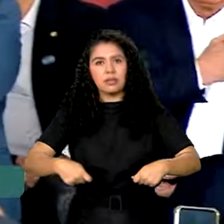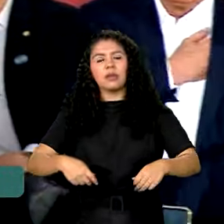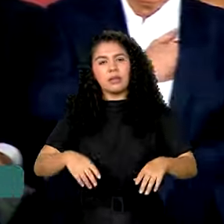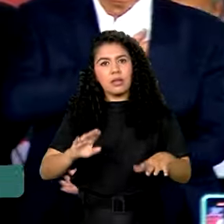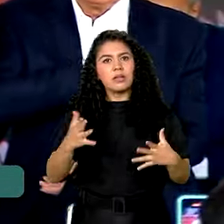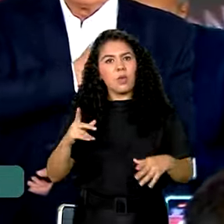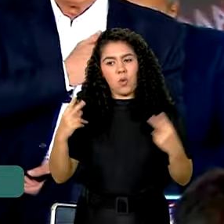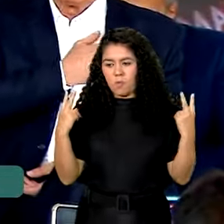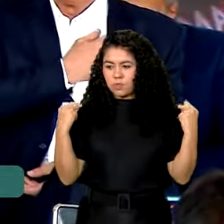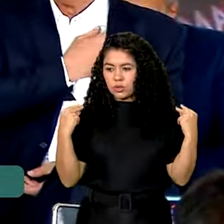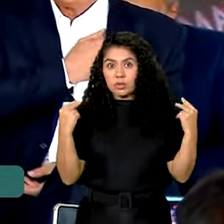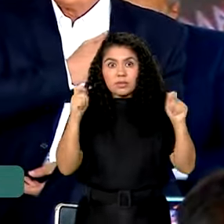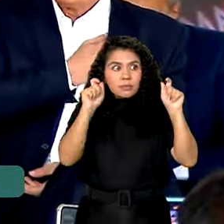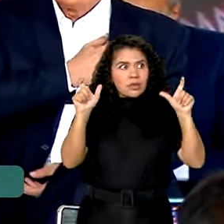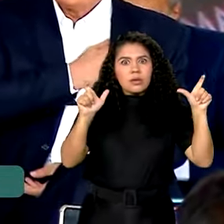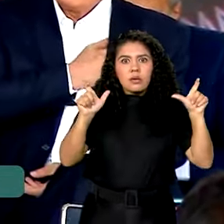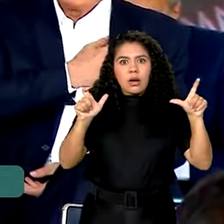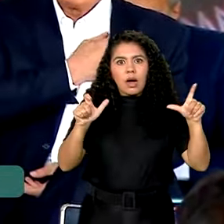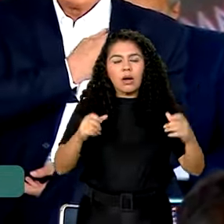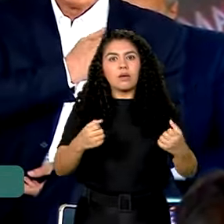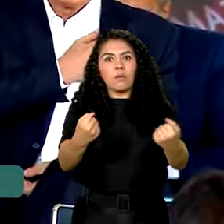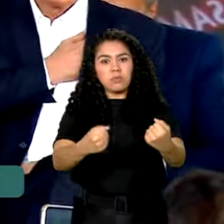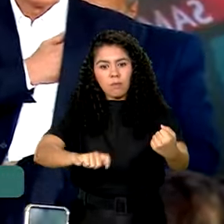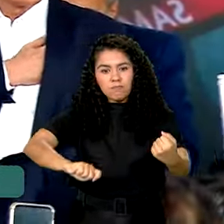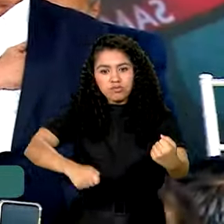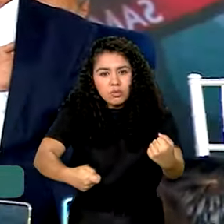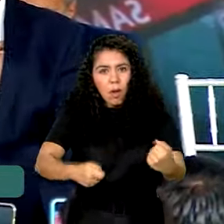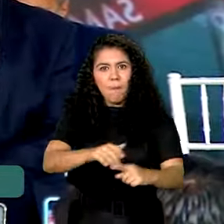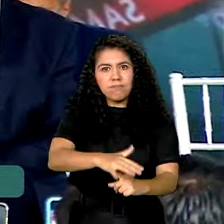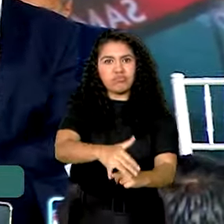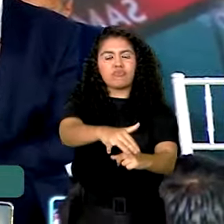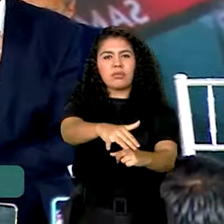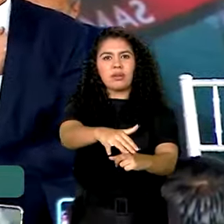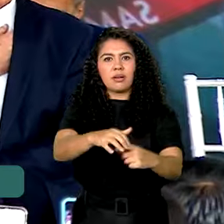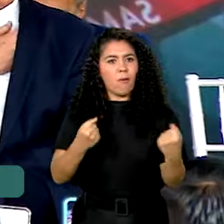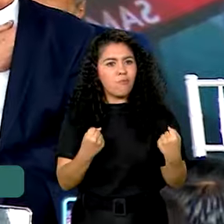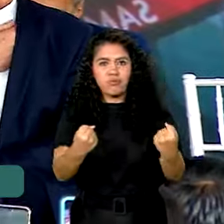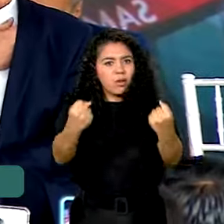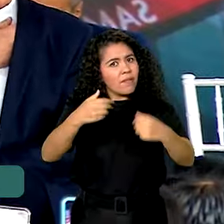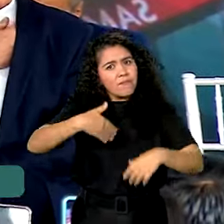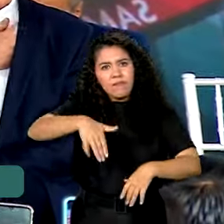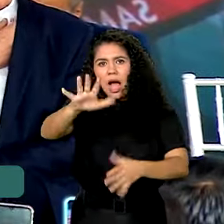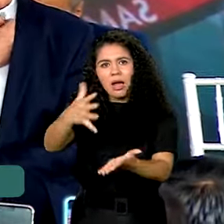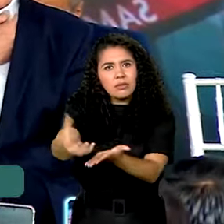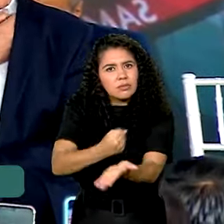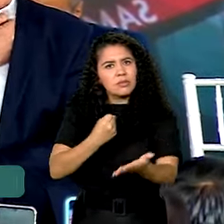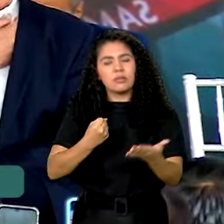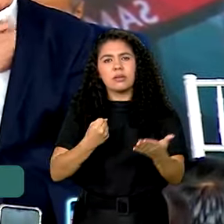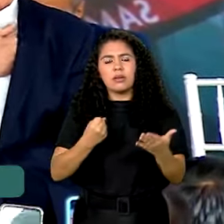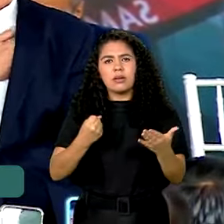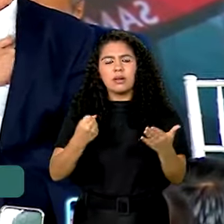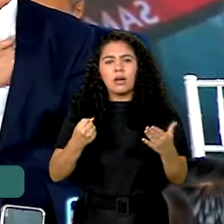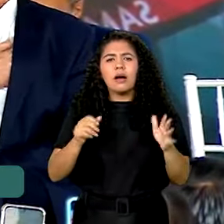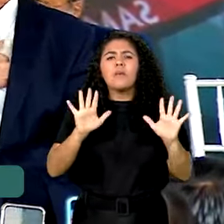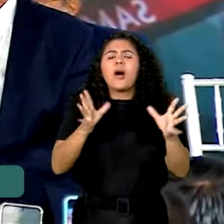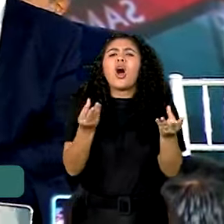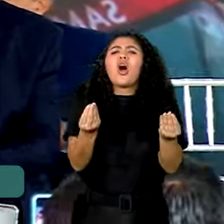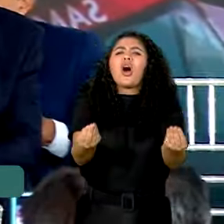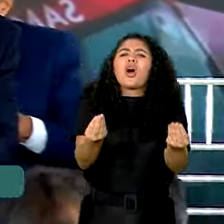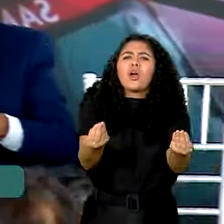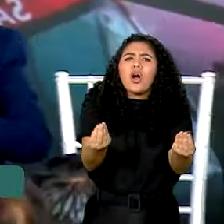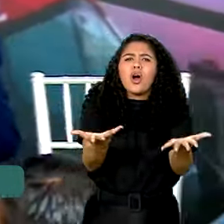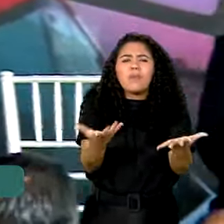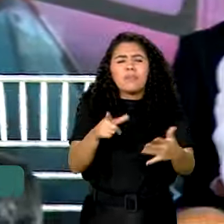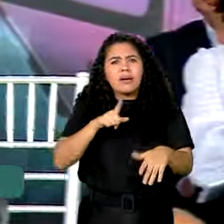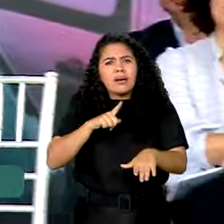o motorista tem que estar acordado, a ambulância tem que estar acordada. Ligou, pegou e vai salvar vida. Agora, como é que pode você chegar